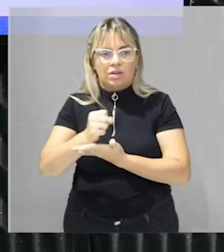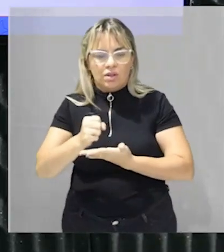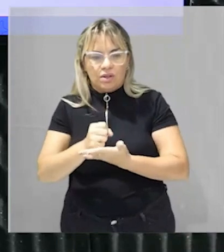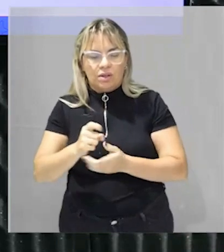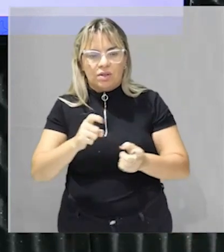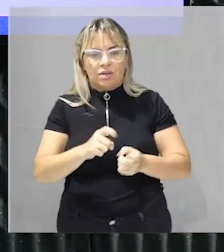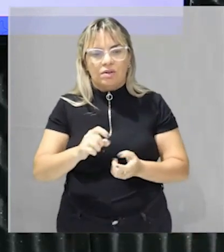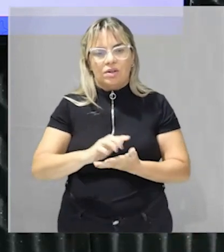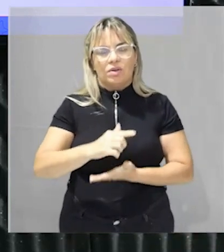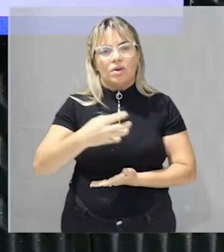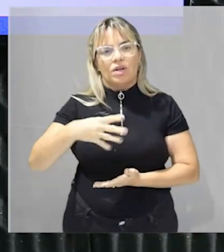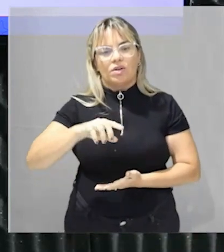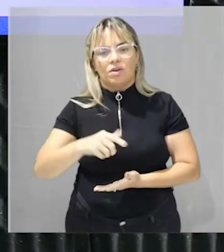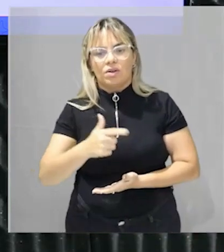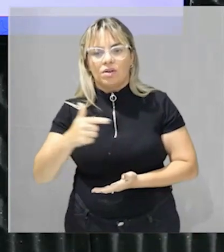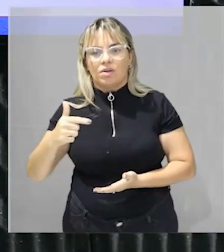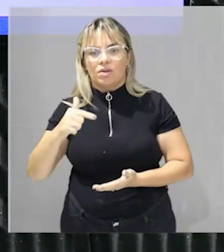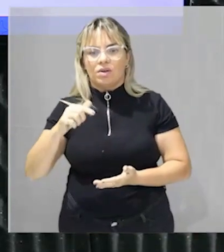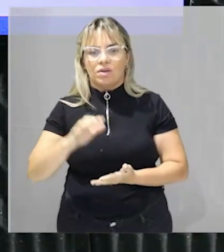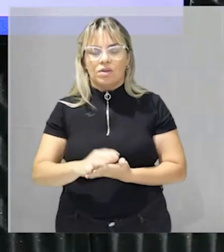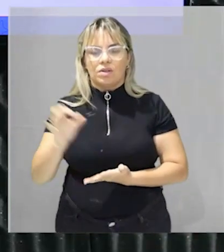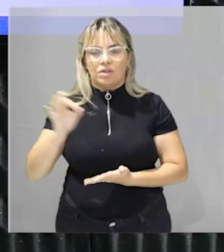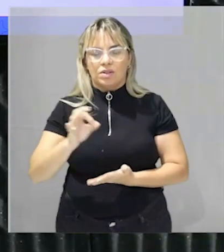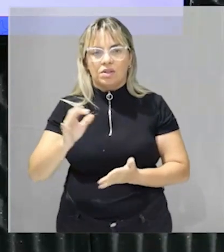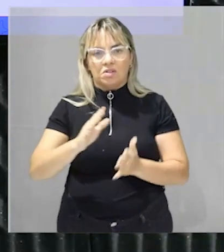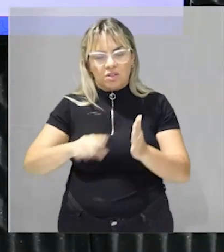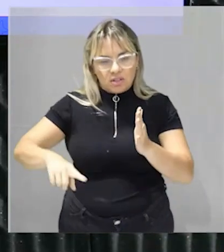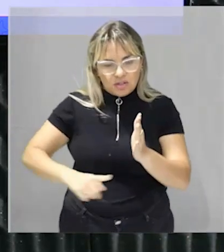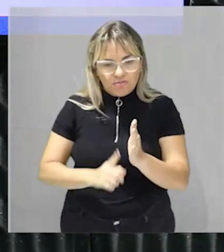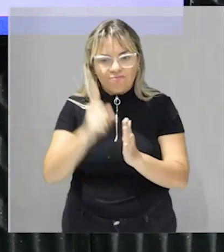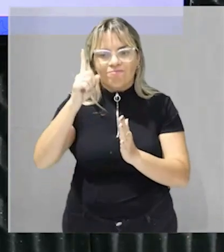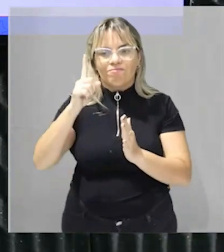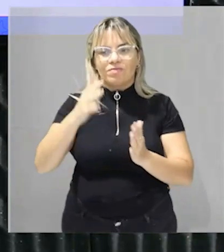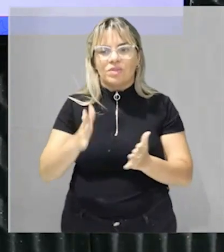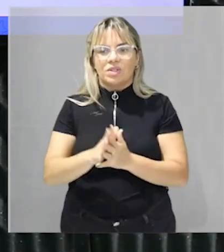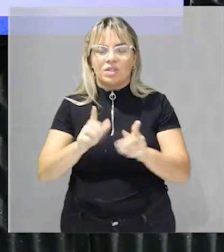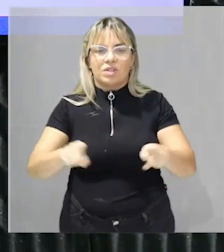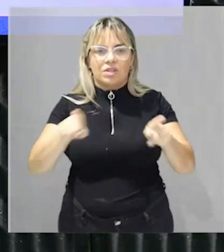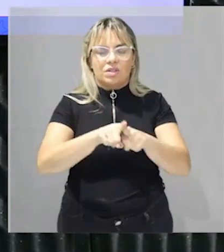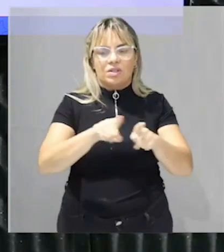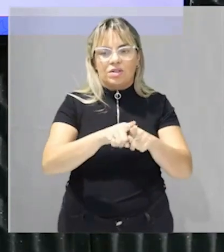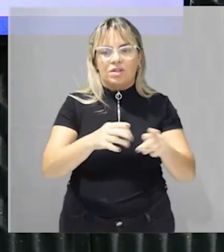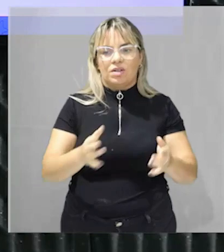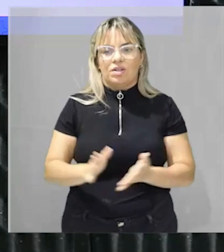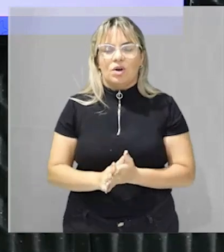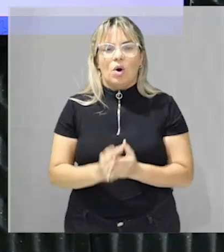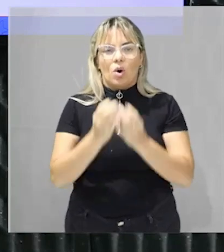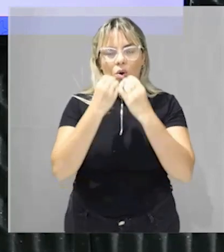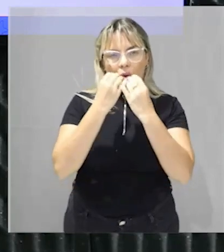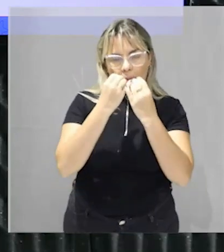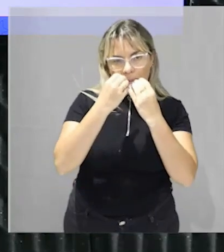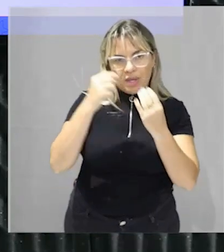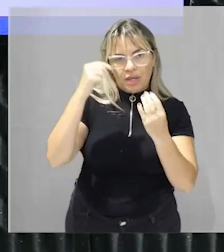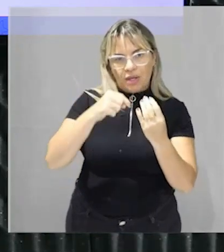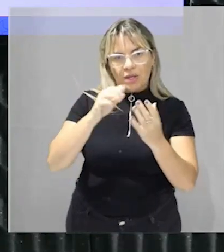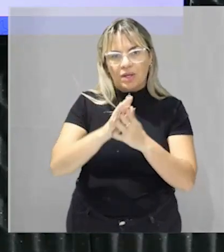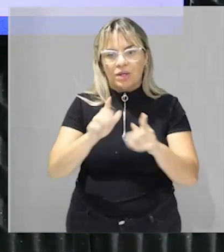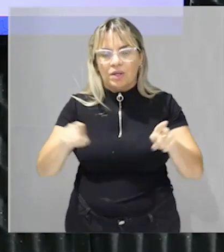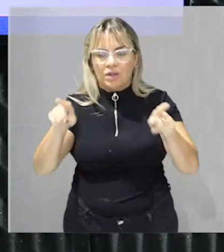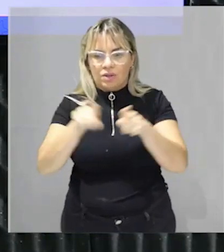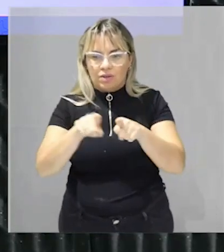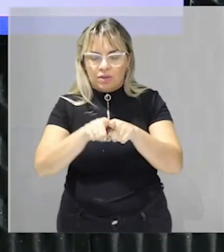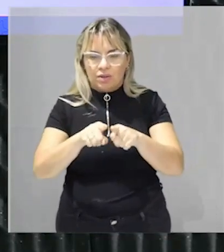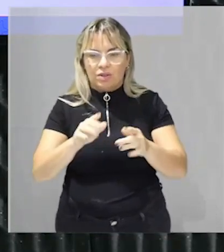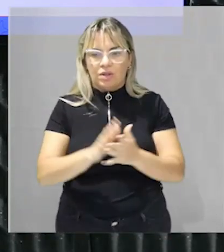bovina e suína também aparecem nos resultados preliminares como produtos que vão puxar esse crescimento ou seja você vê que ele falou da